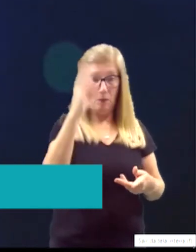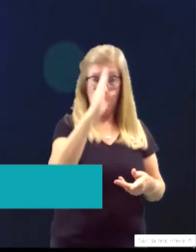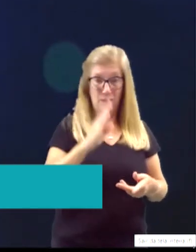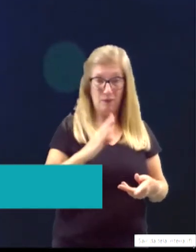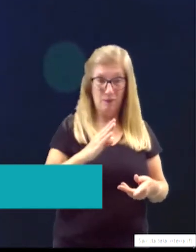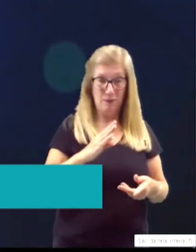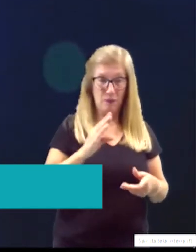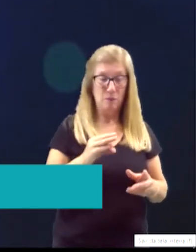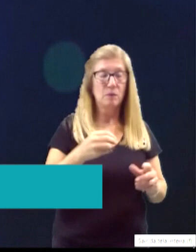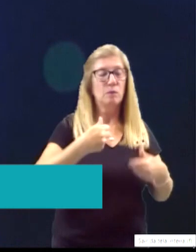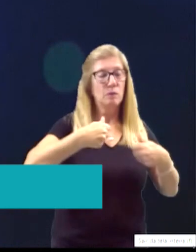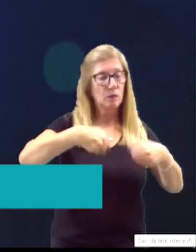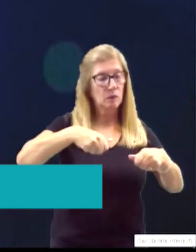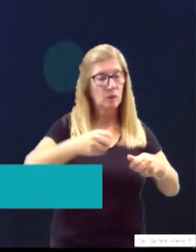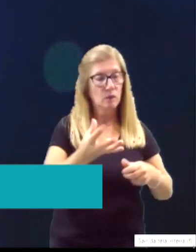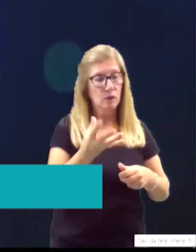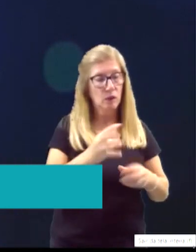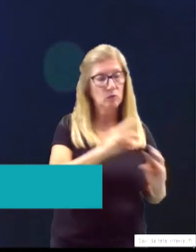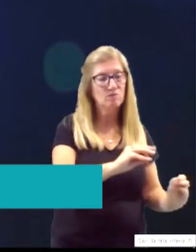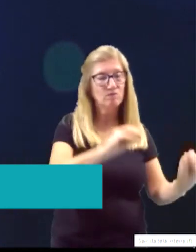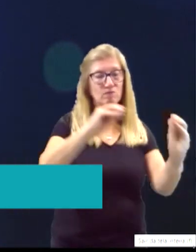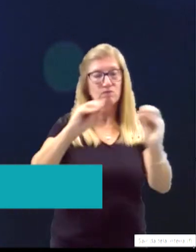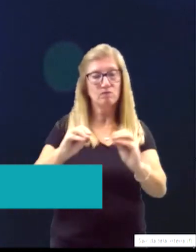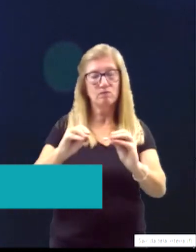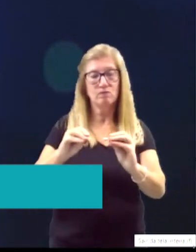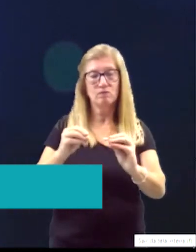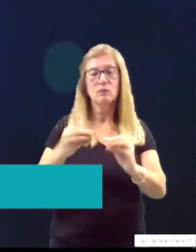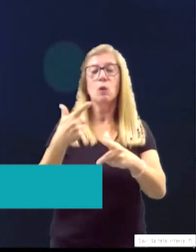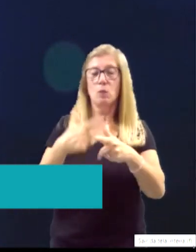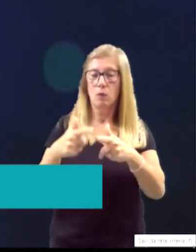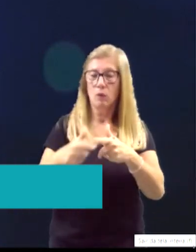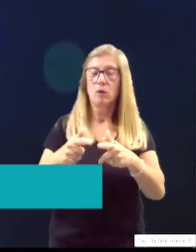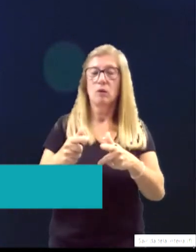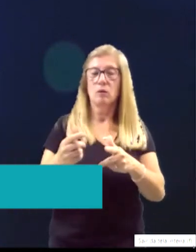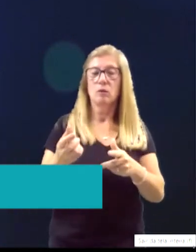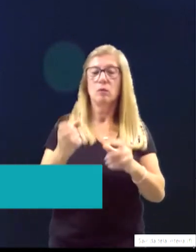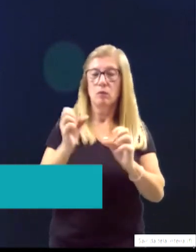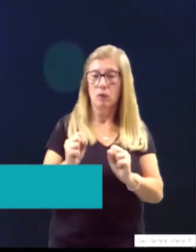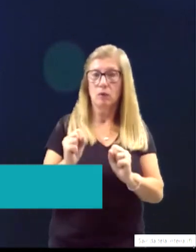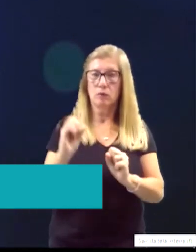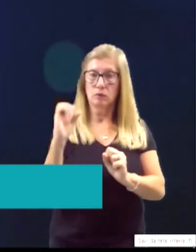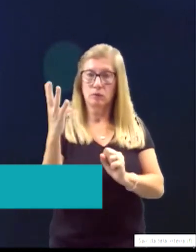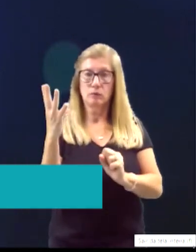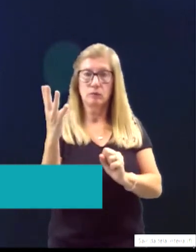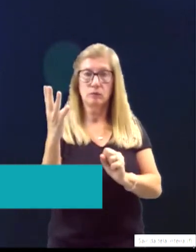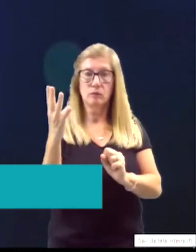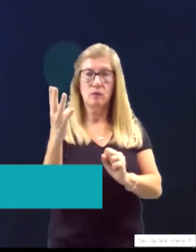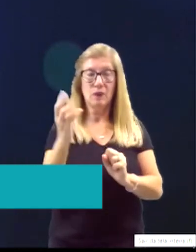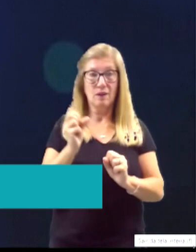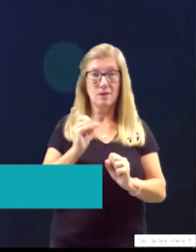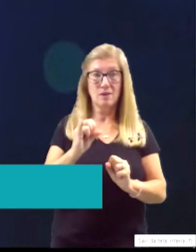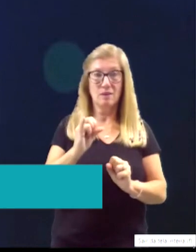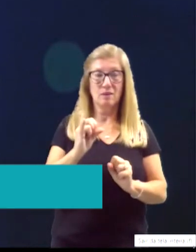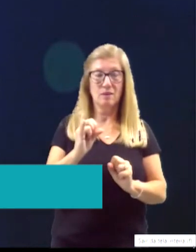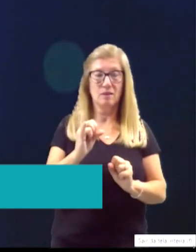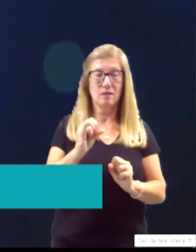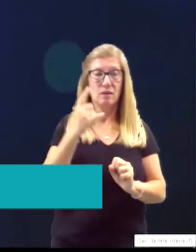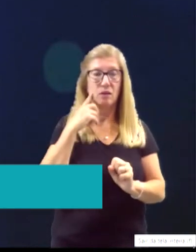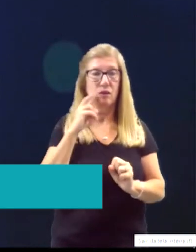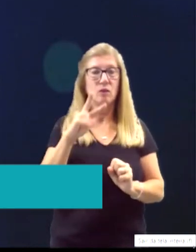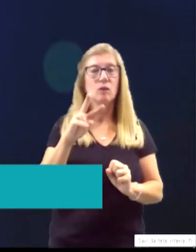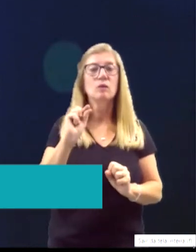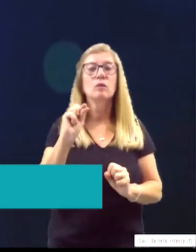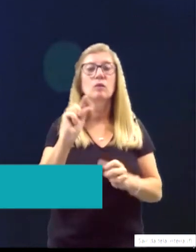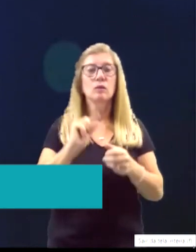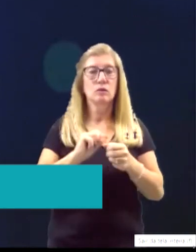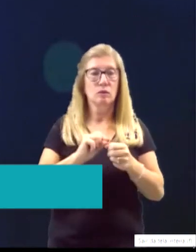importações. E nesse momento a gente corre risco, se não tomarmos providência, de talvez um desabastimento